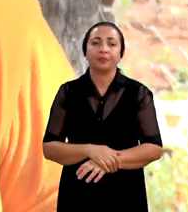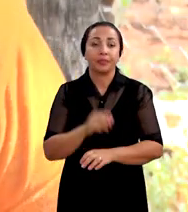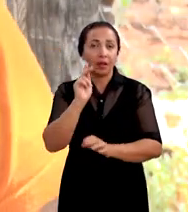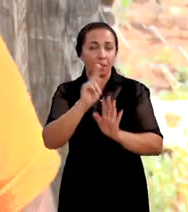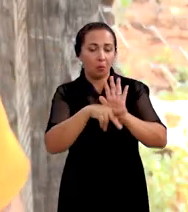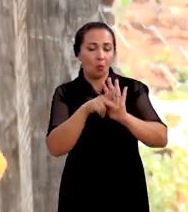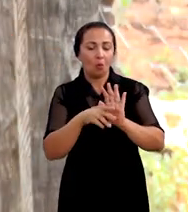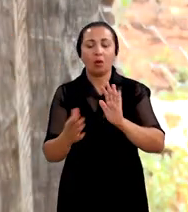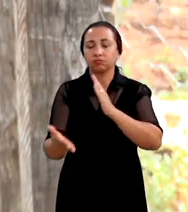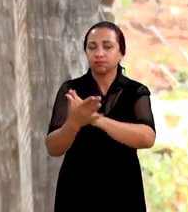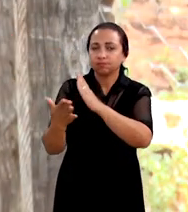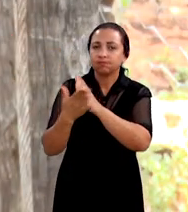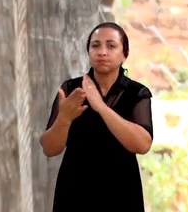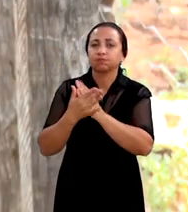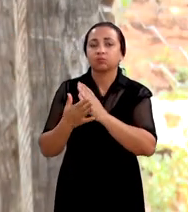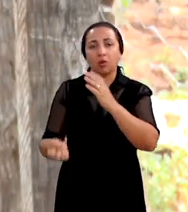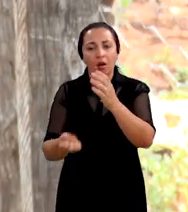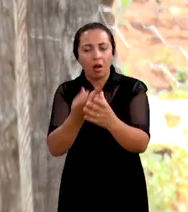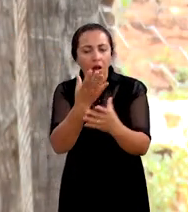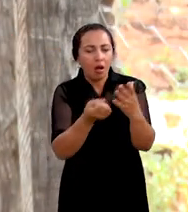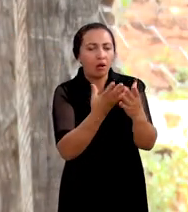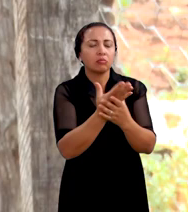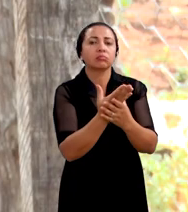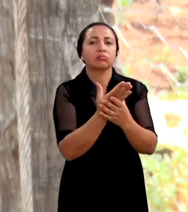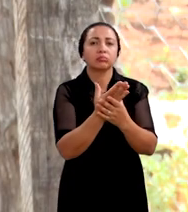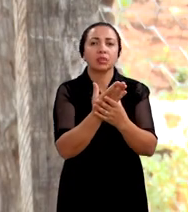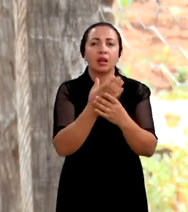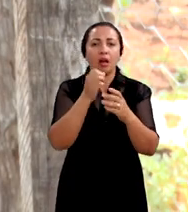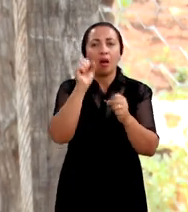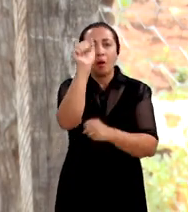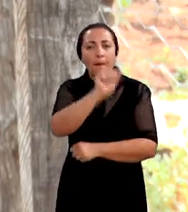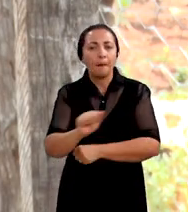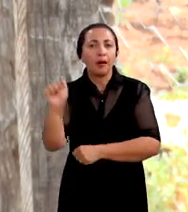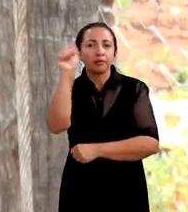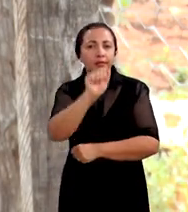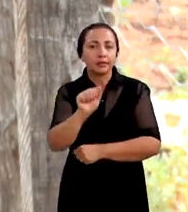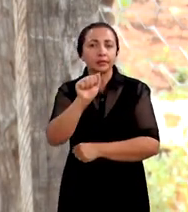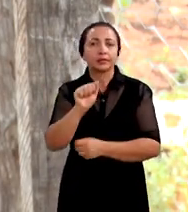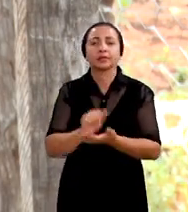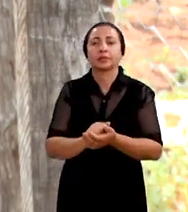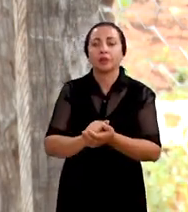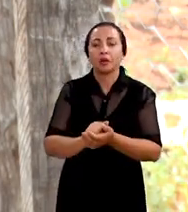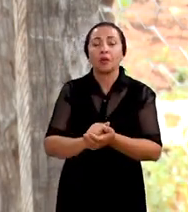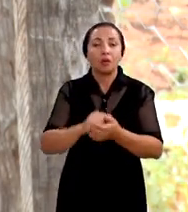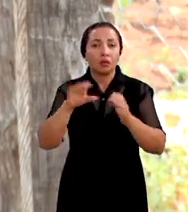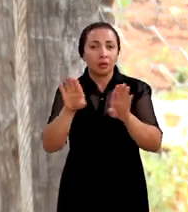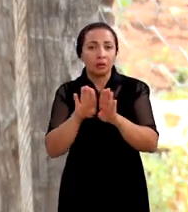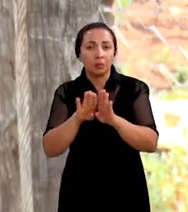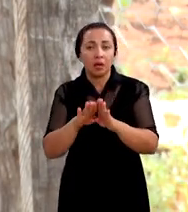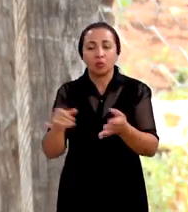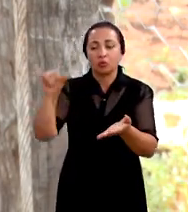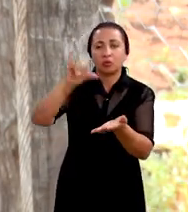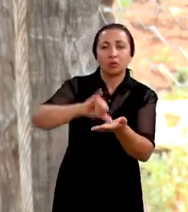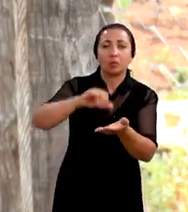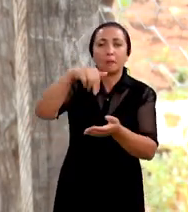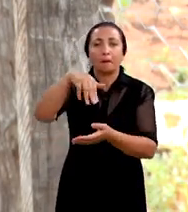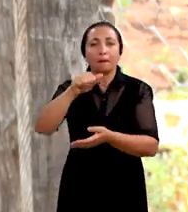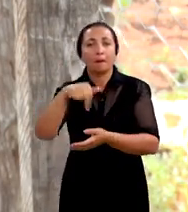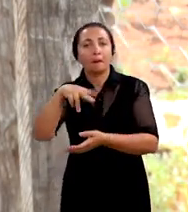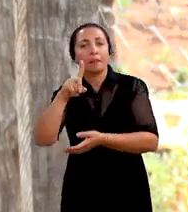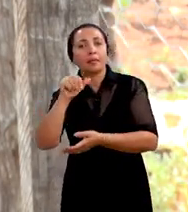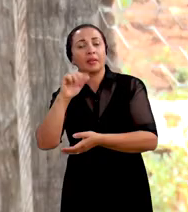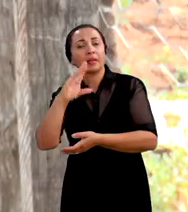Esse projeto nos ajudou a criar uma associação no assentamento Mandacaru,